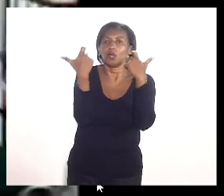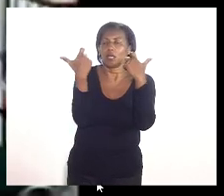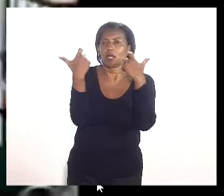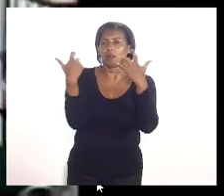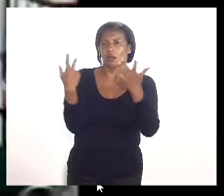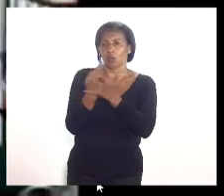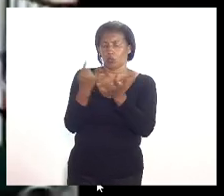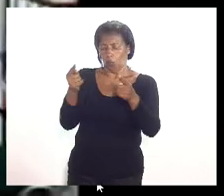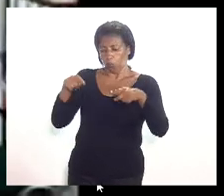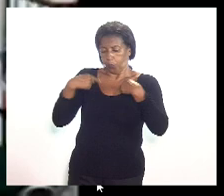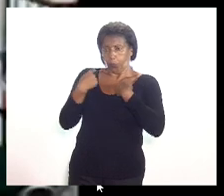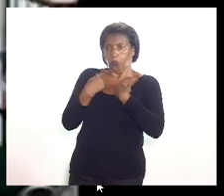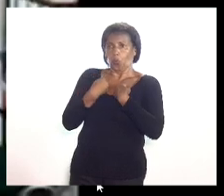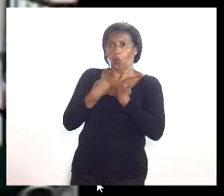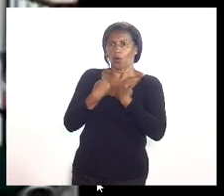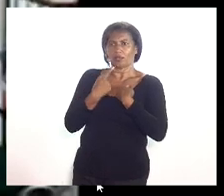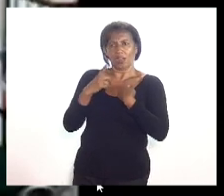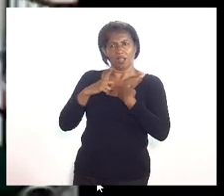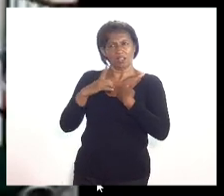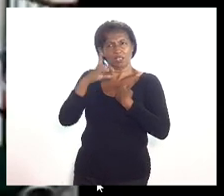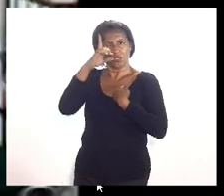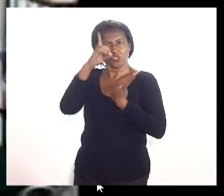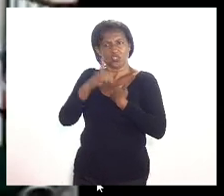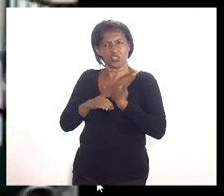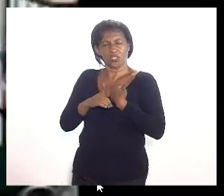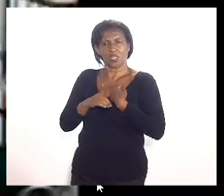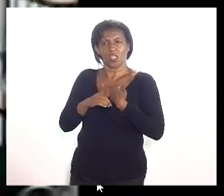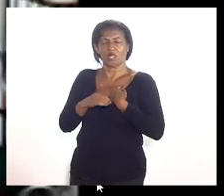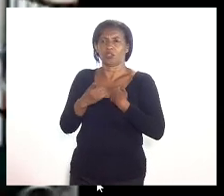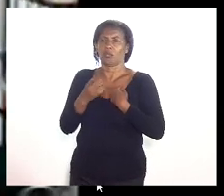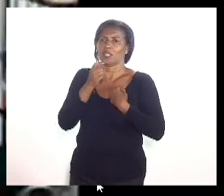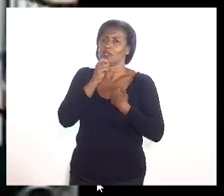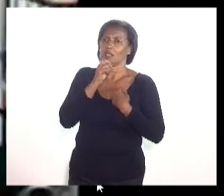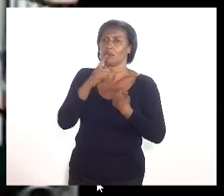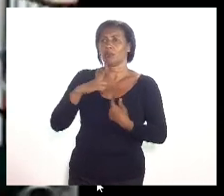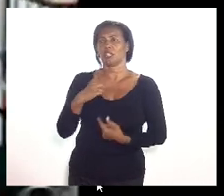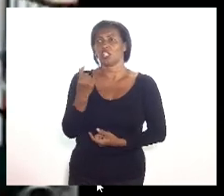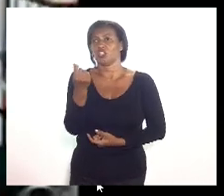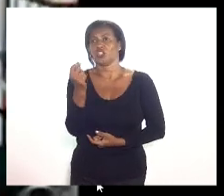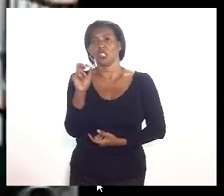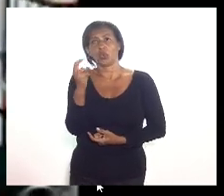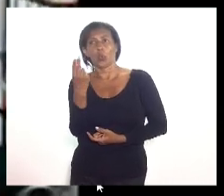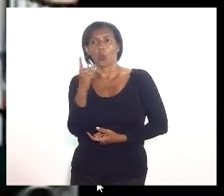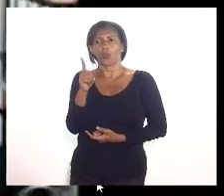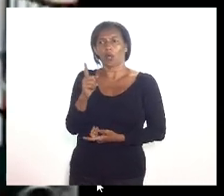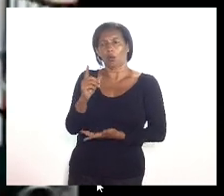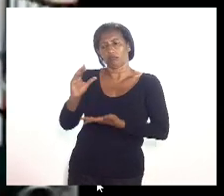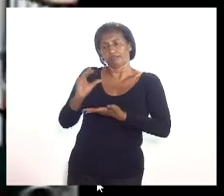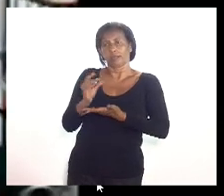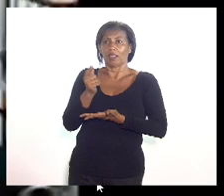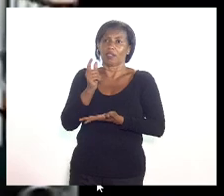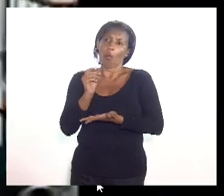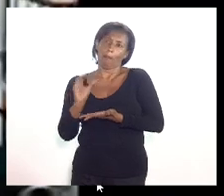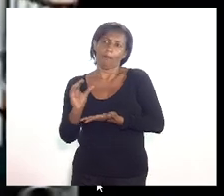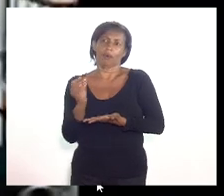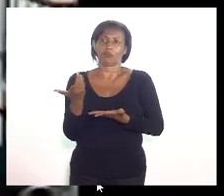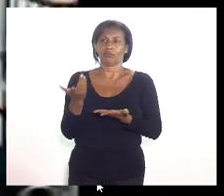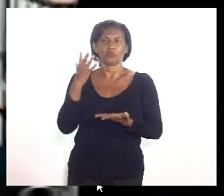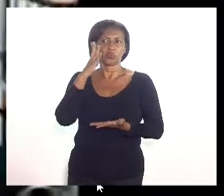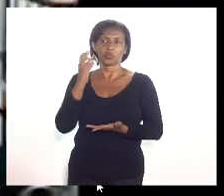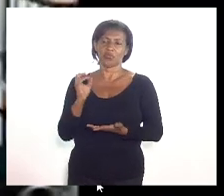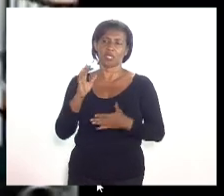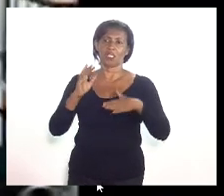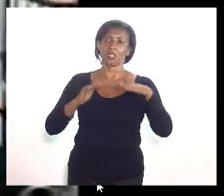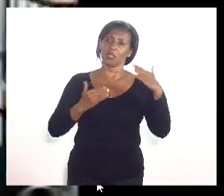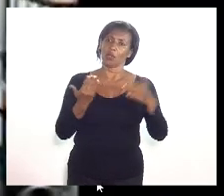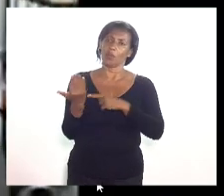também pode dispor desse atendimento da defensoria independente da questão da hipossuficiência. Talvez o deputado Márcio Pacheco ou o